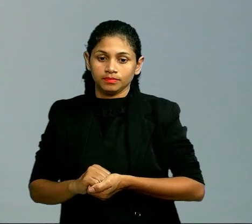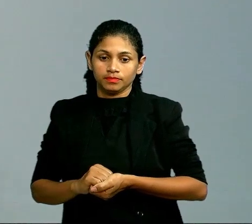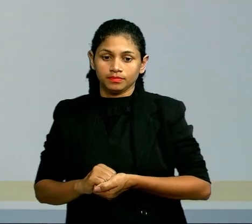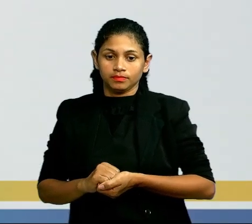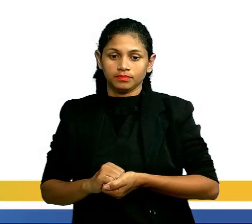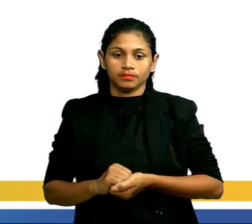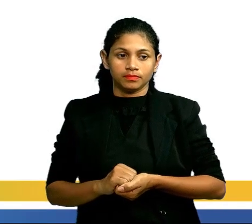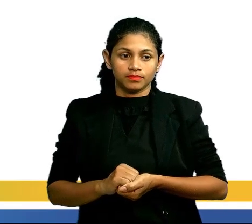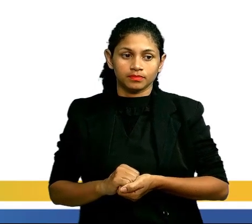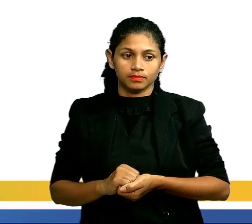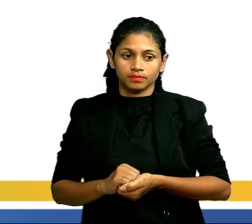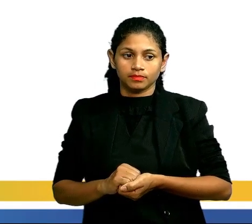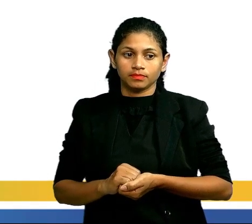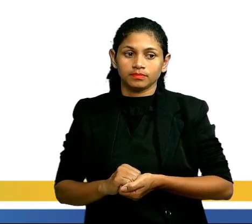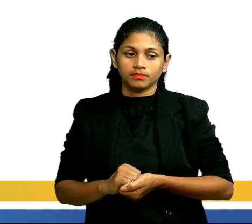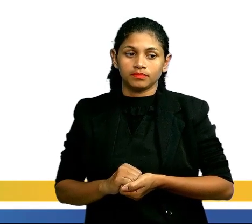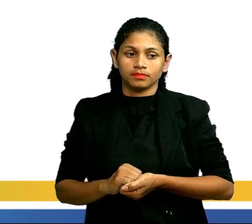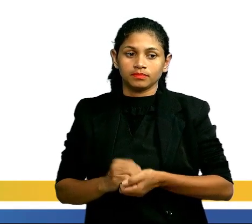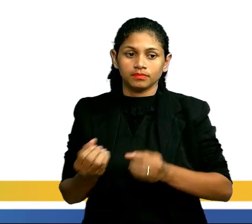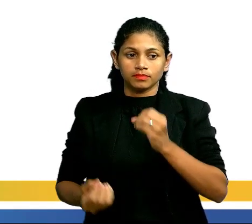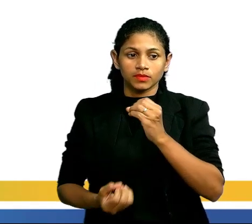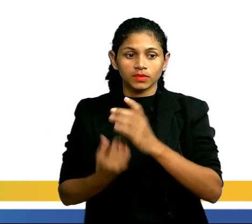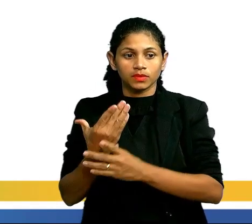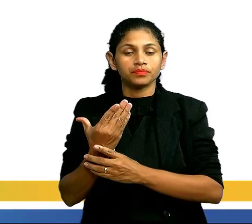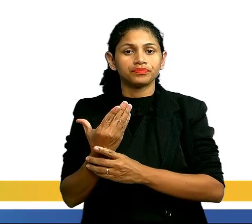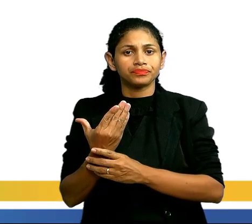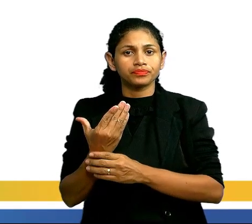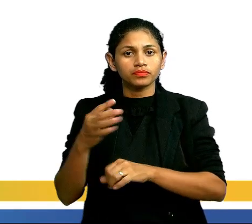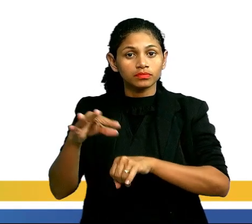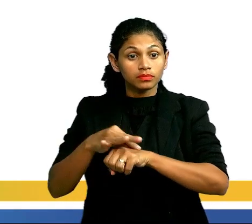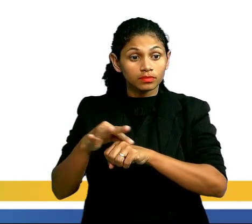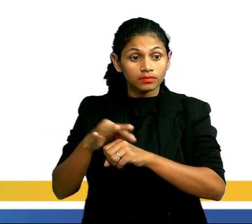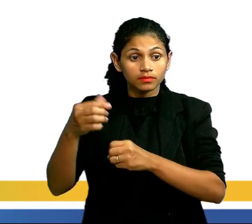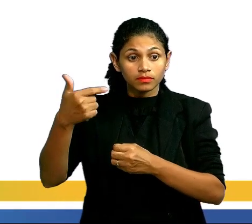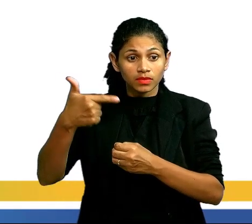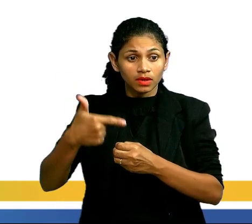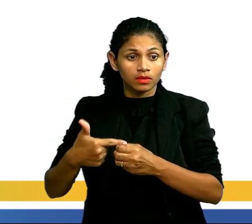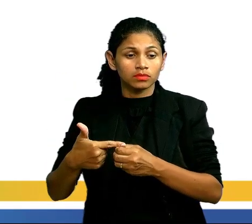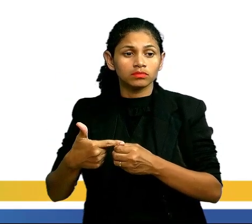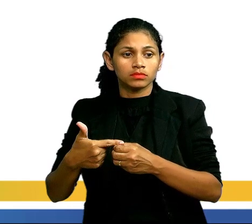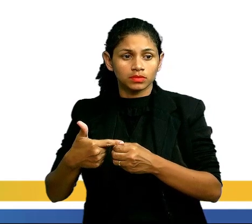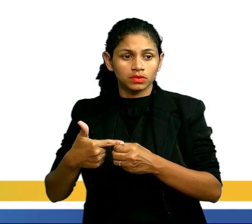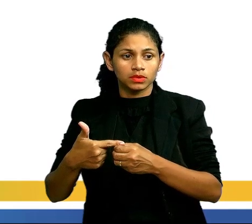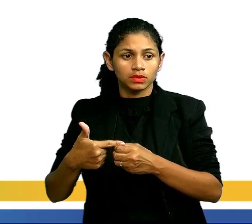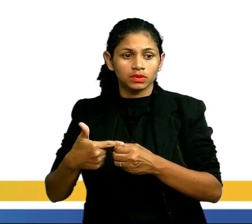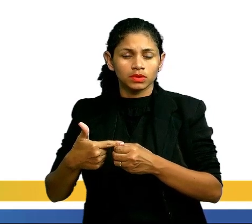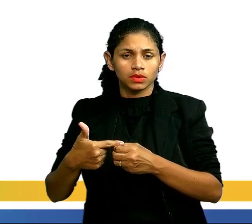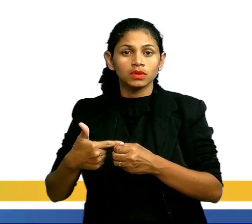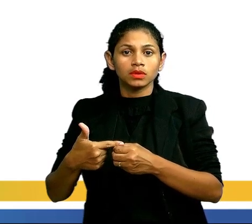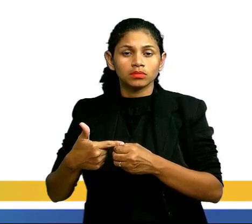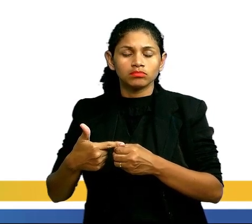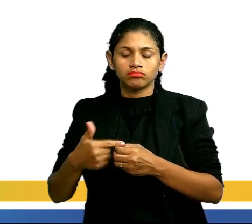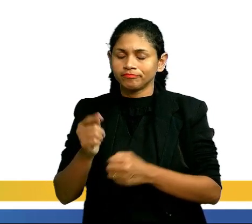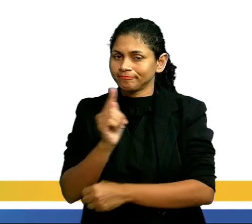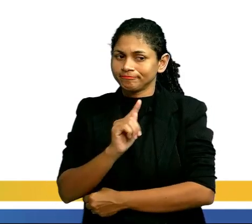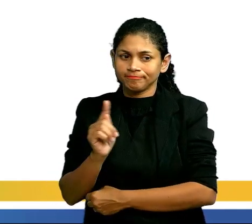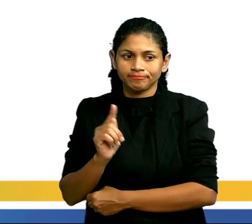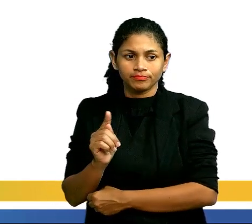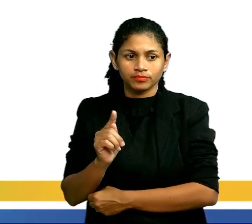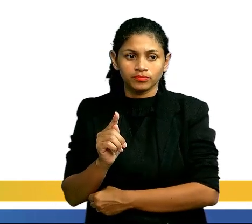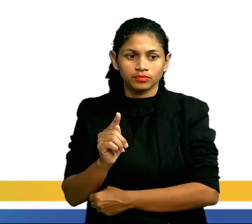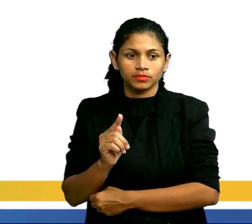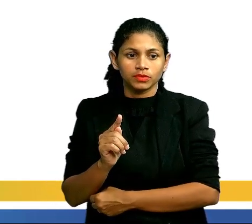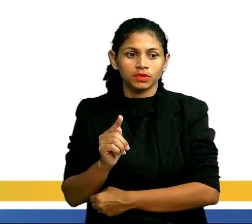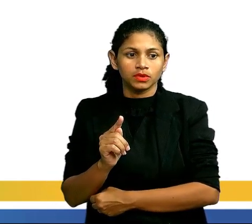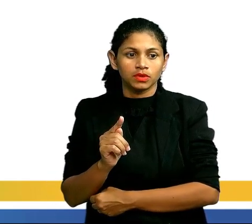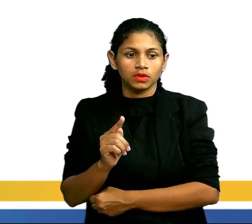ordem? Olha só. A origem do petróleo... Formação de pontos de hidrogênio... Origem do petróleo, tá, pessoal? Isso não. Pontos de hidrogênio também não